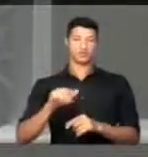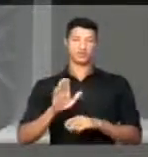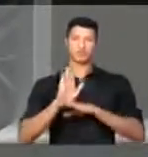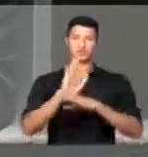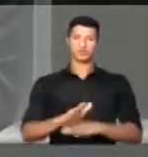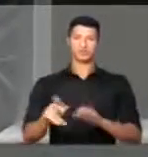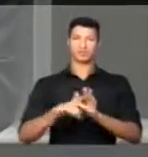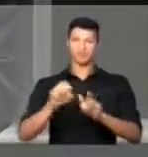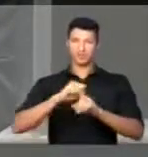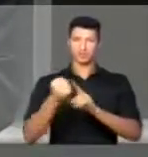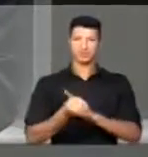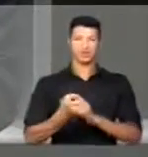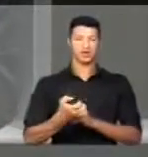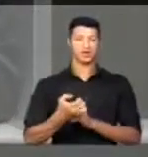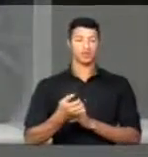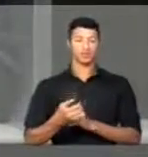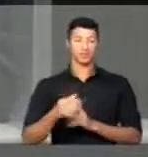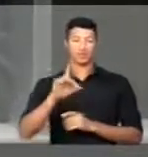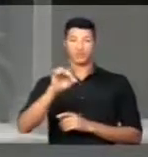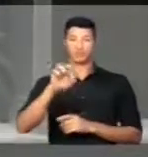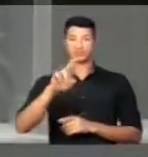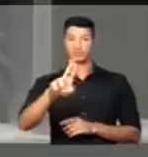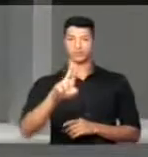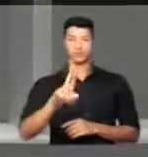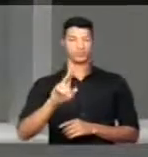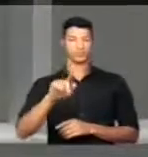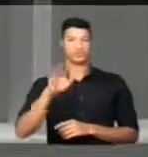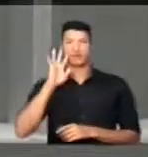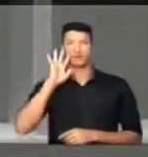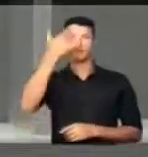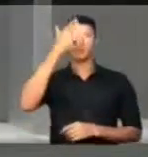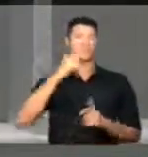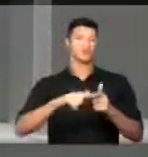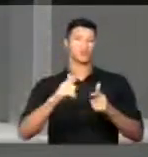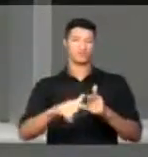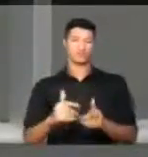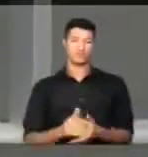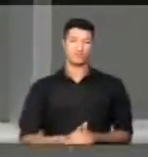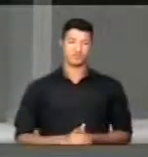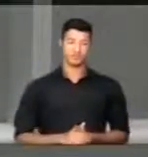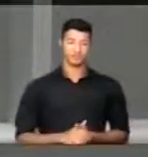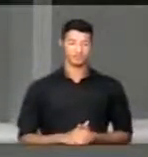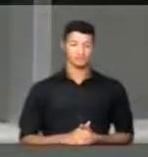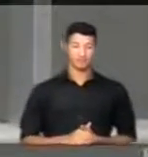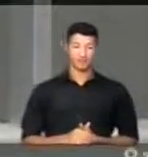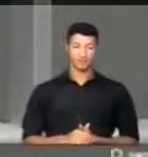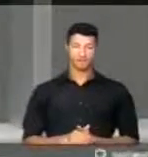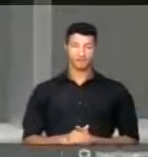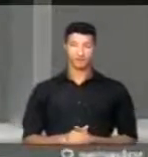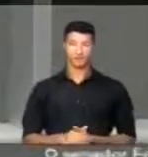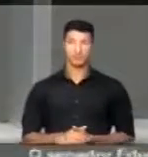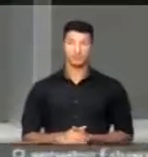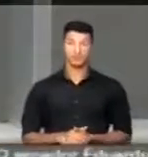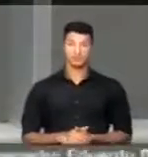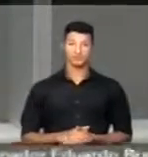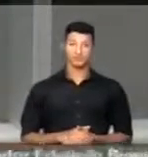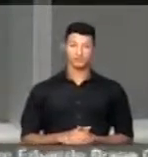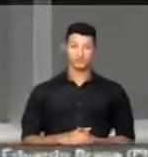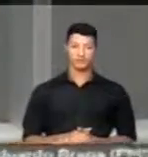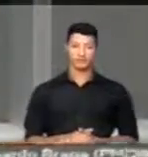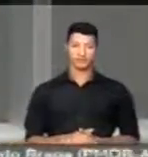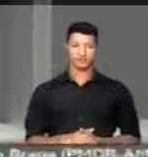contribuições sociais da DRU, resolve esse problema. Então, quem quer votar